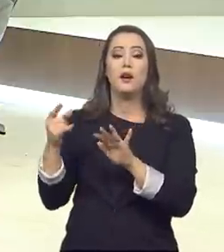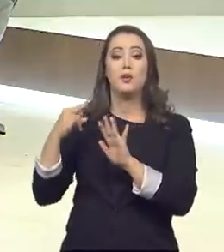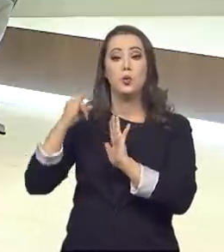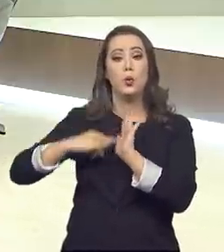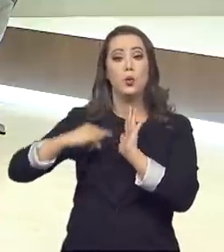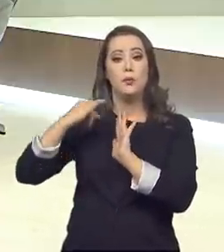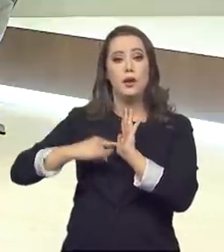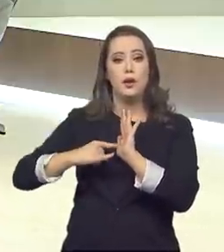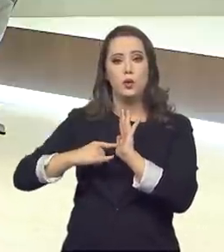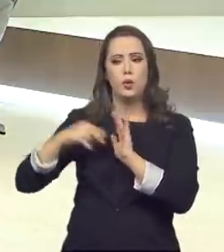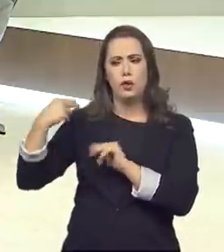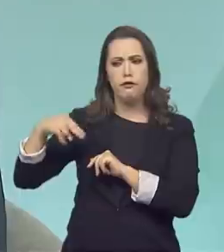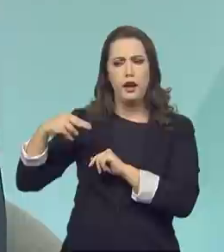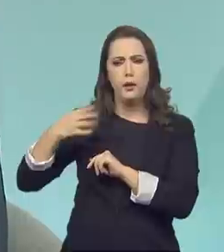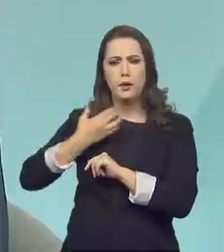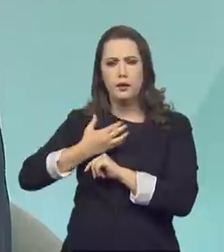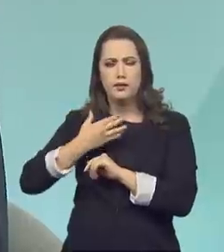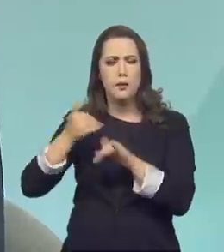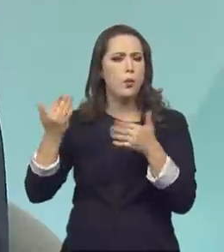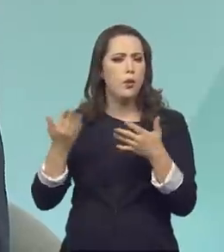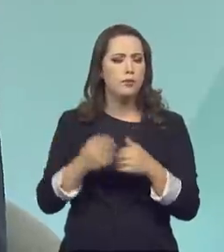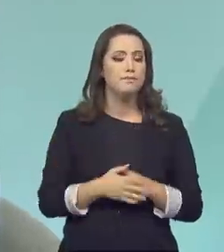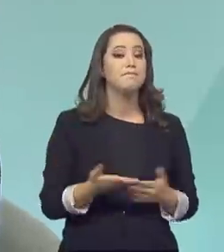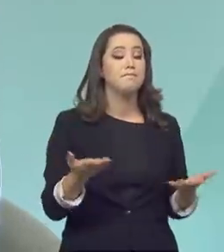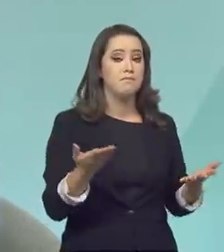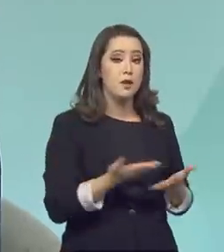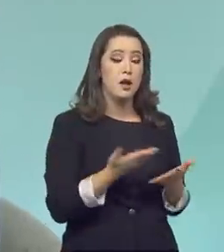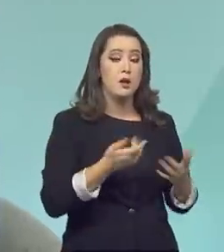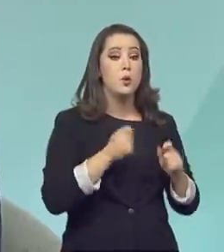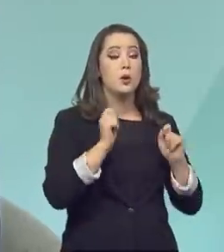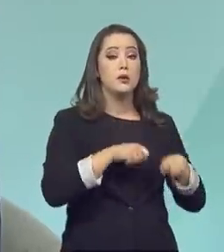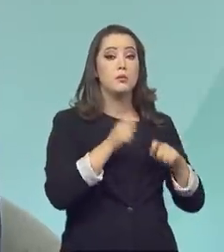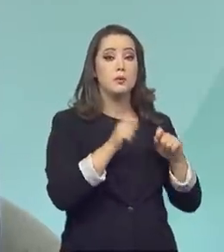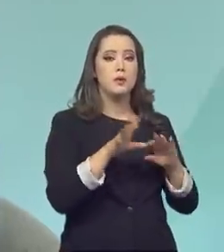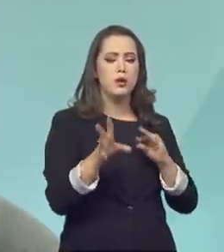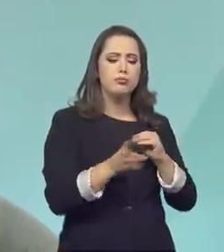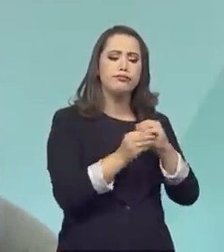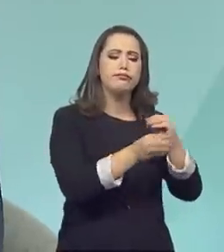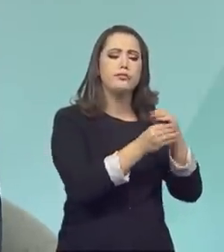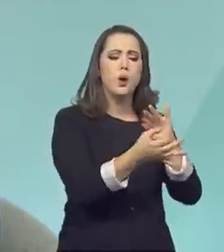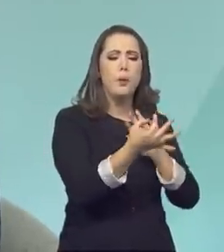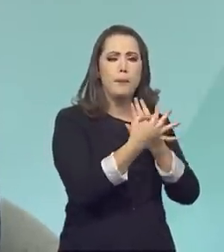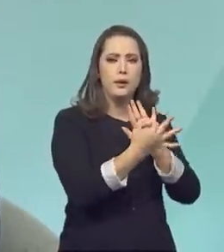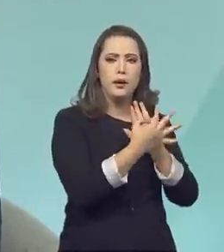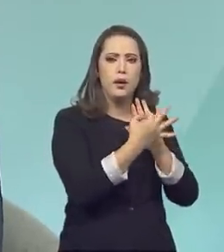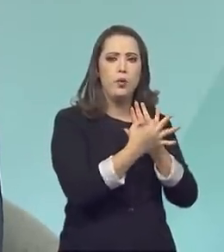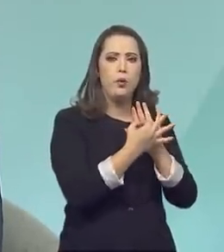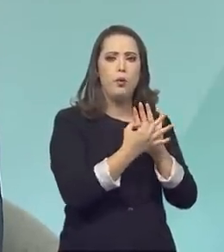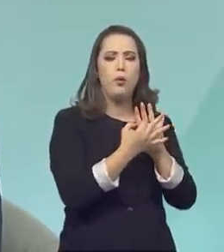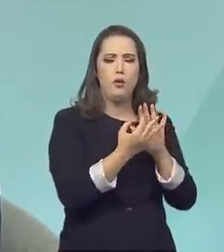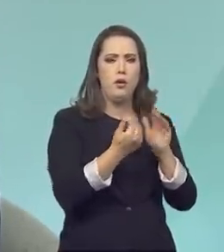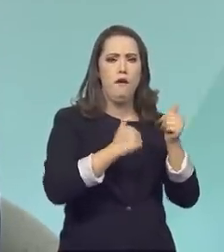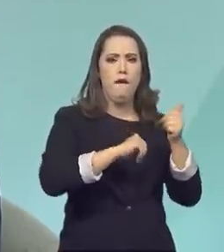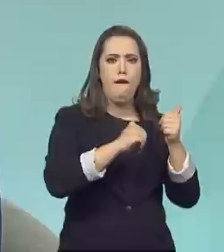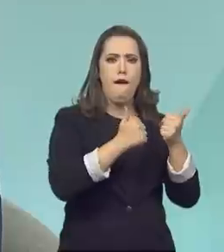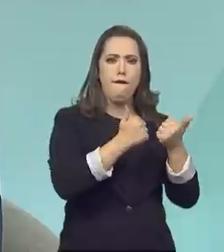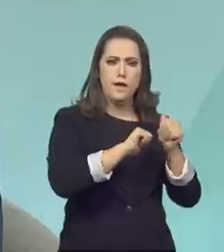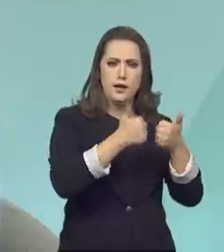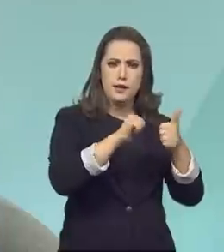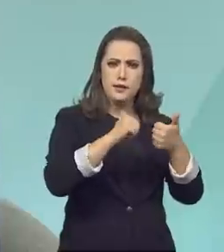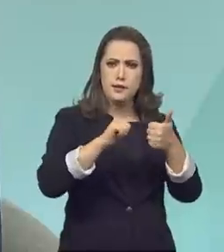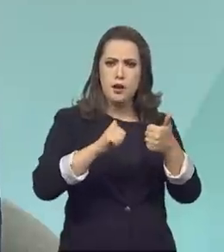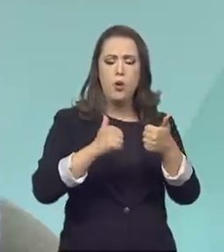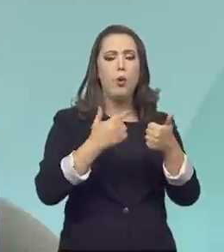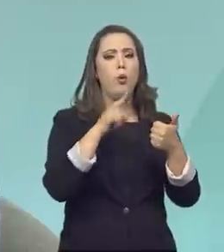novembro, e o começo de dezembro? Perfeito. Agora é a fase de consolidar as últimas sugestões, fazer uma avaliação, submeter isso à parte